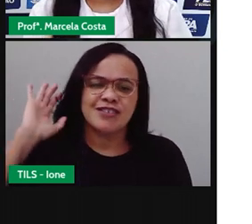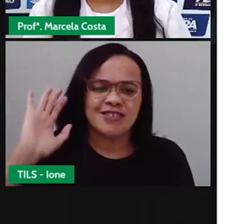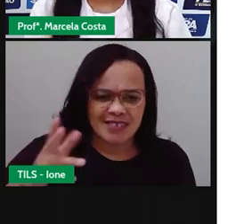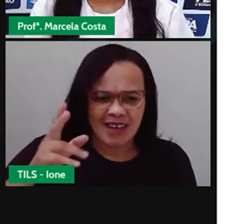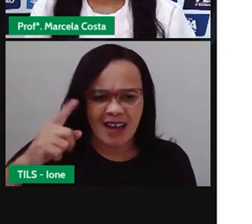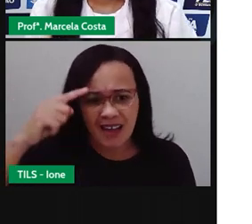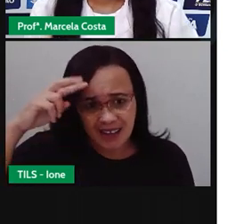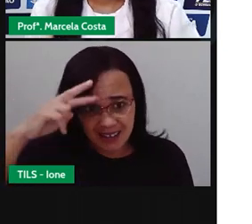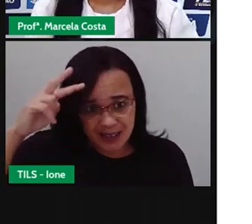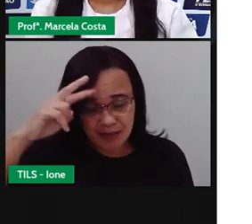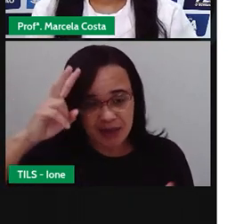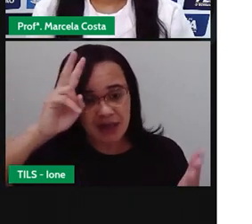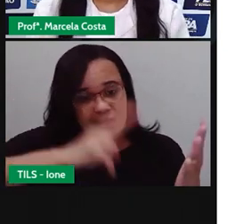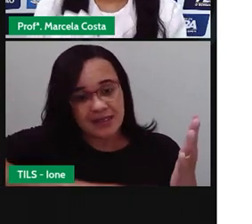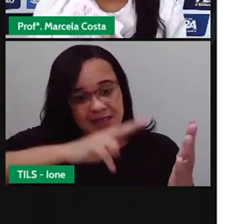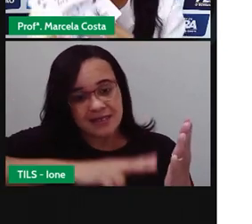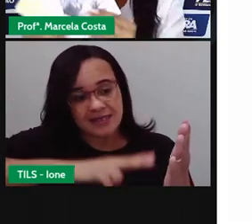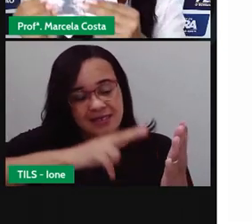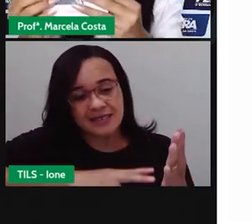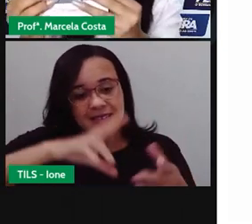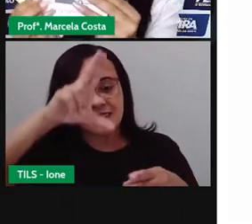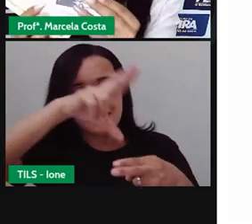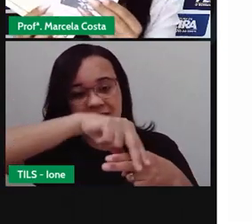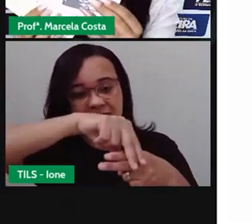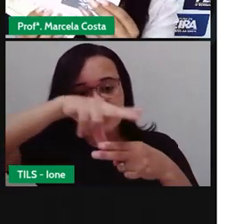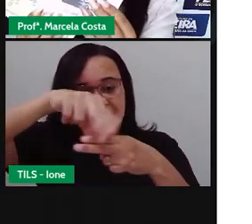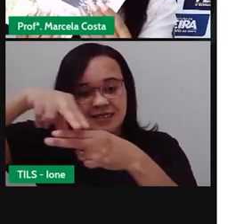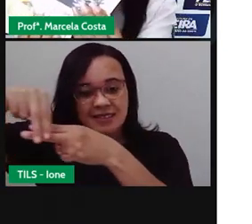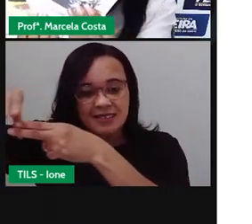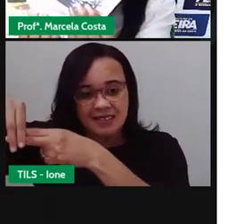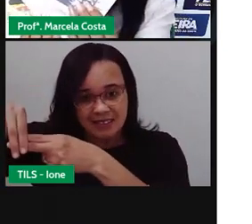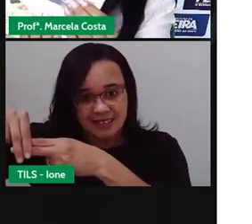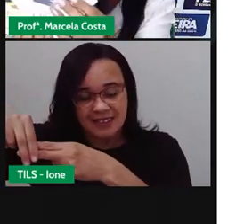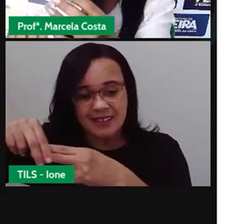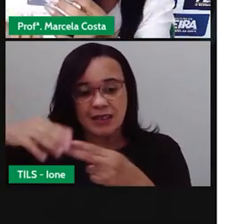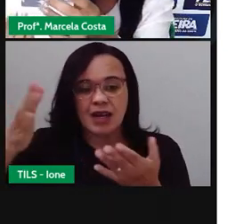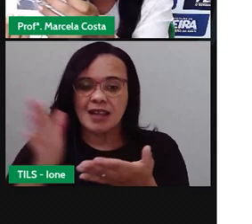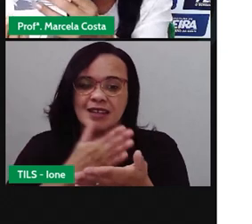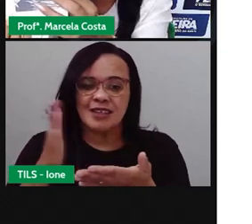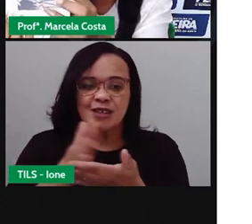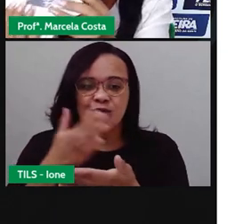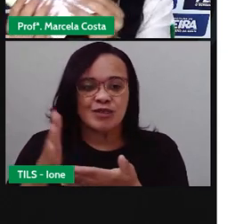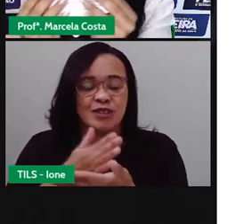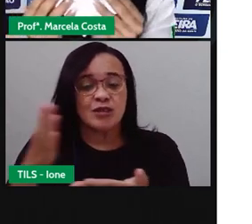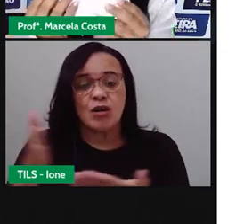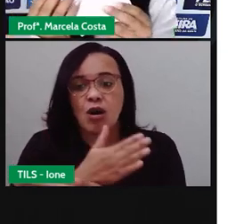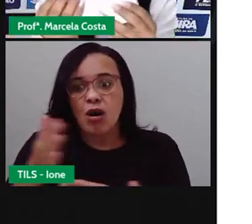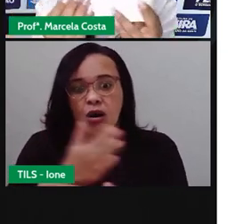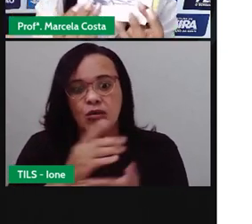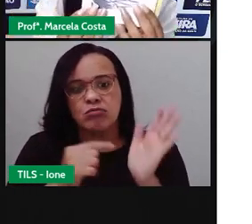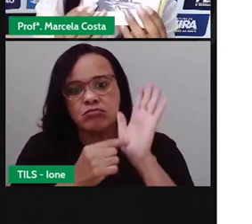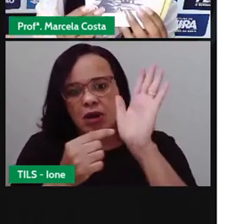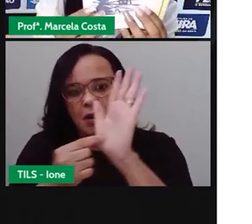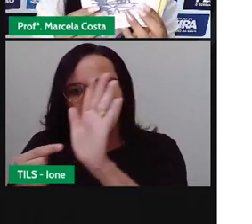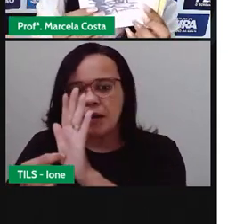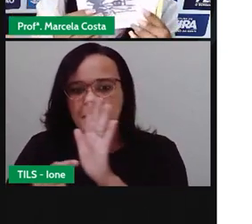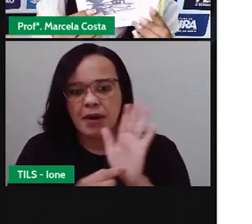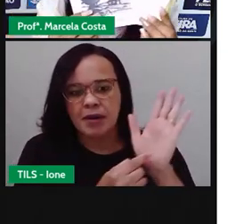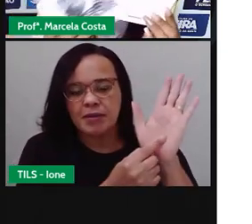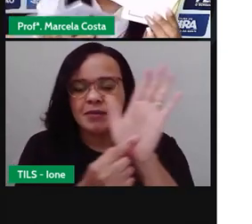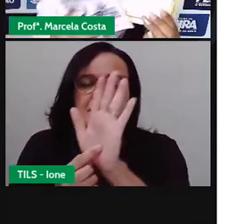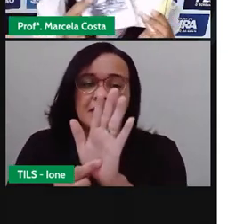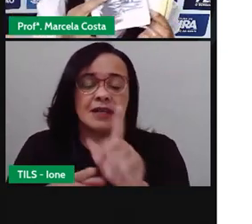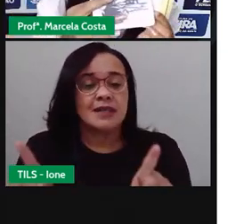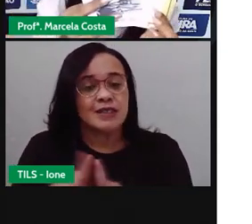se lembra? Que, inclusive, eu já mostrei para vocês alguns desses livros, olha. E também já fiz a